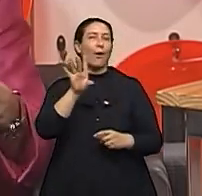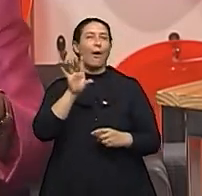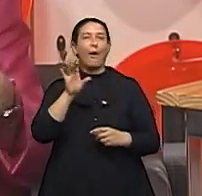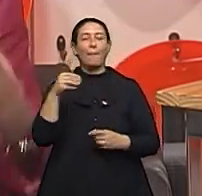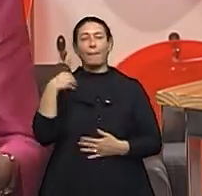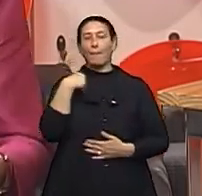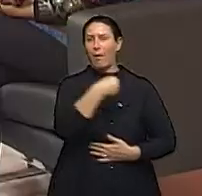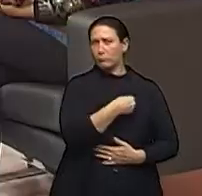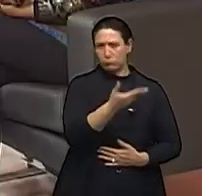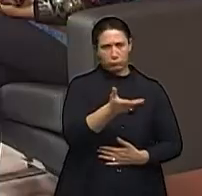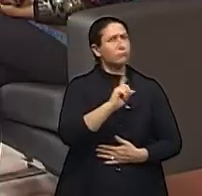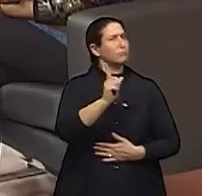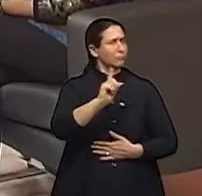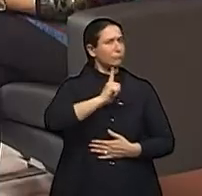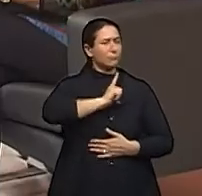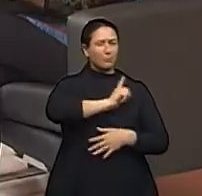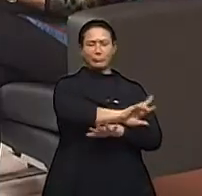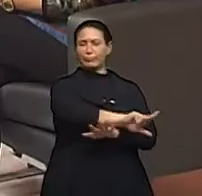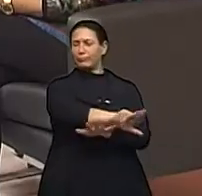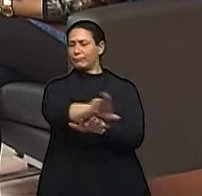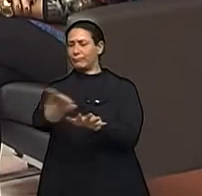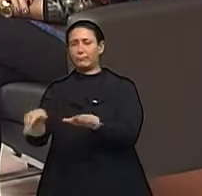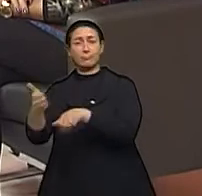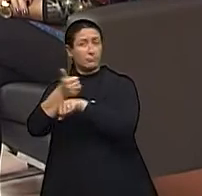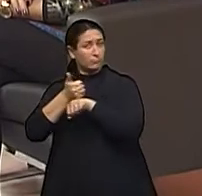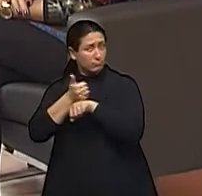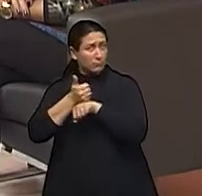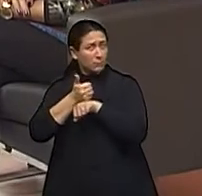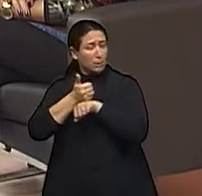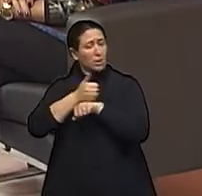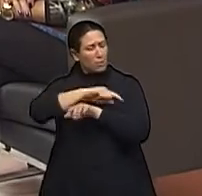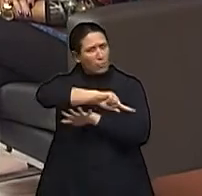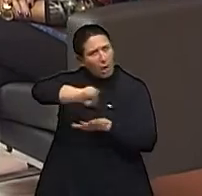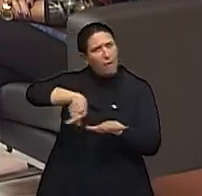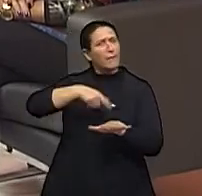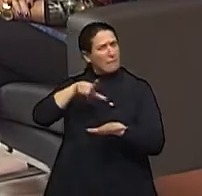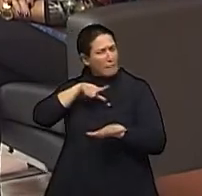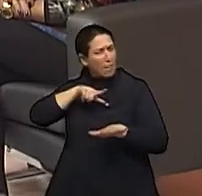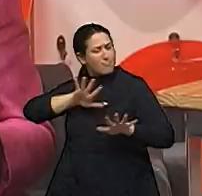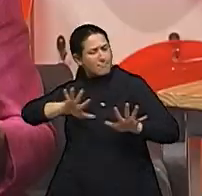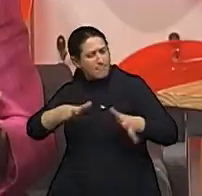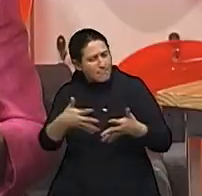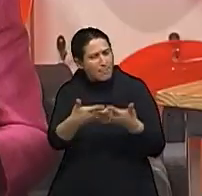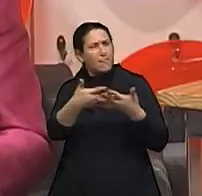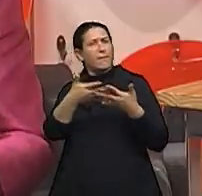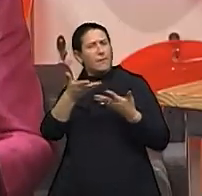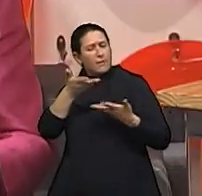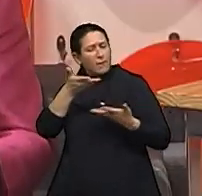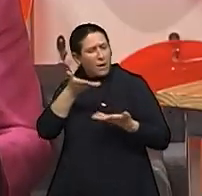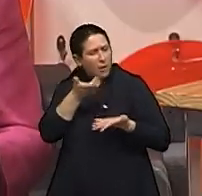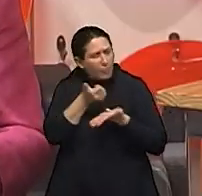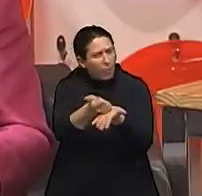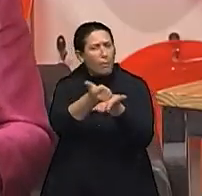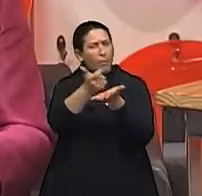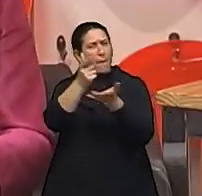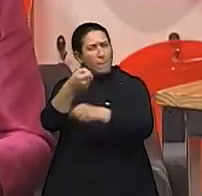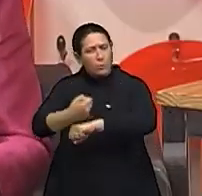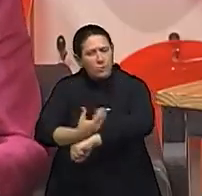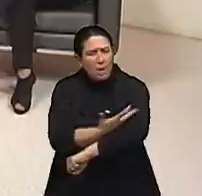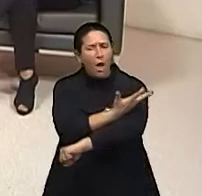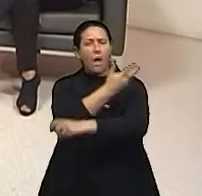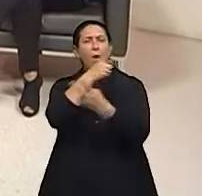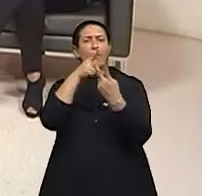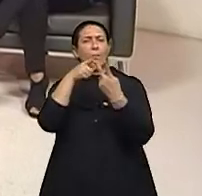É uma equipe multiprofissional e que se envolve na questão da emoção, na questão do